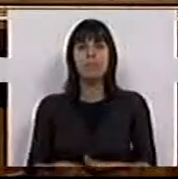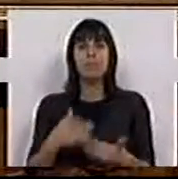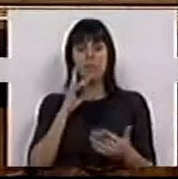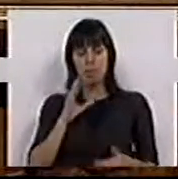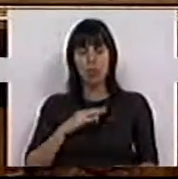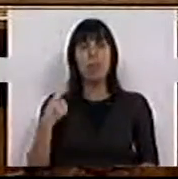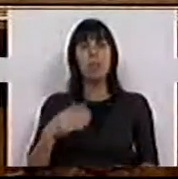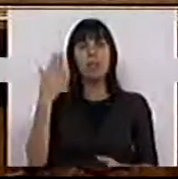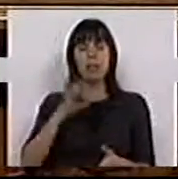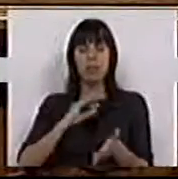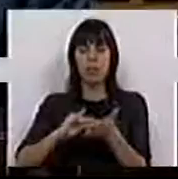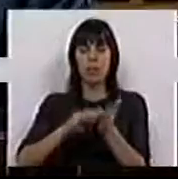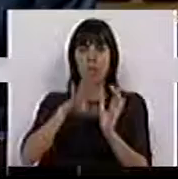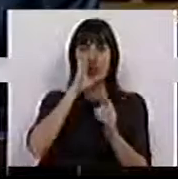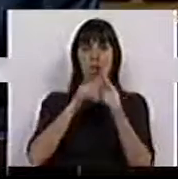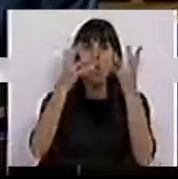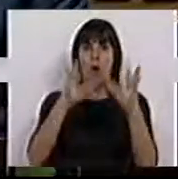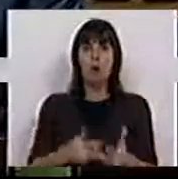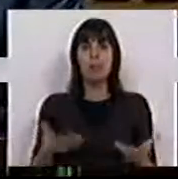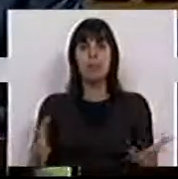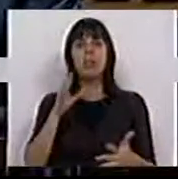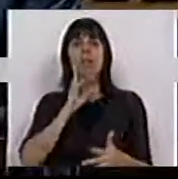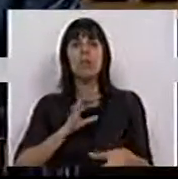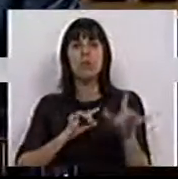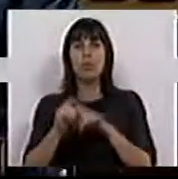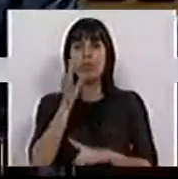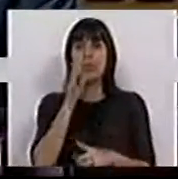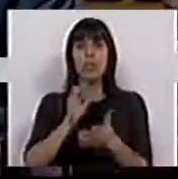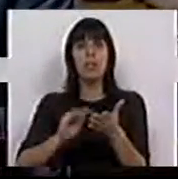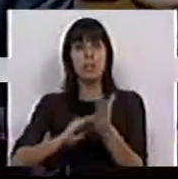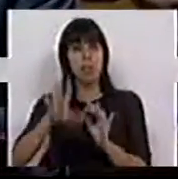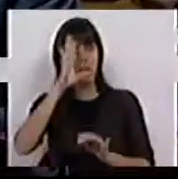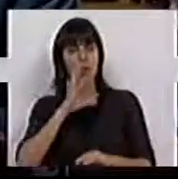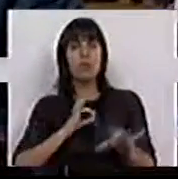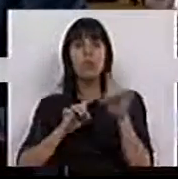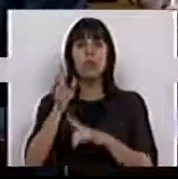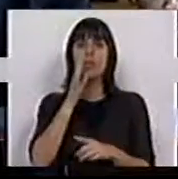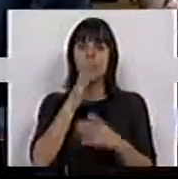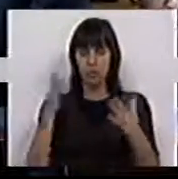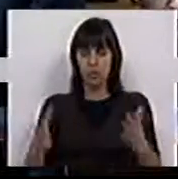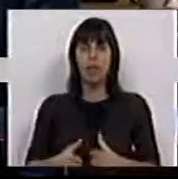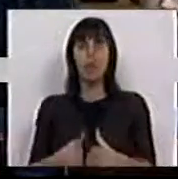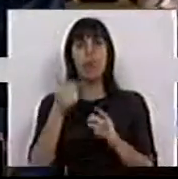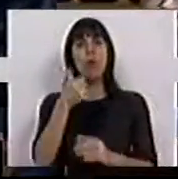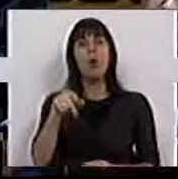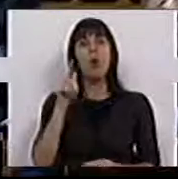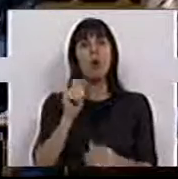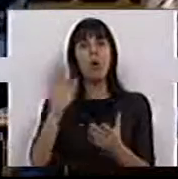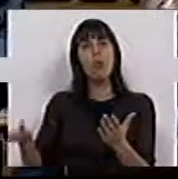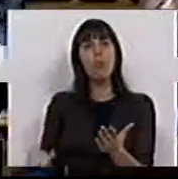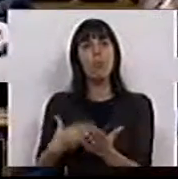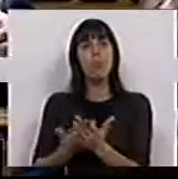Sra. Presidente, Srs. Secretários de Estado do Orçamento, Sras. e Srs. Secretários de Estado, Sras. e Srs. Deputados, o Bloco de Esquerda